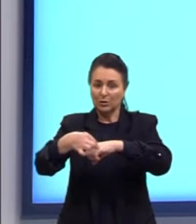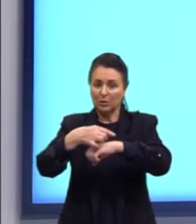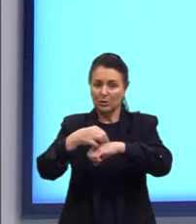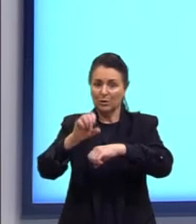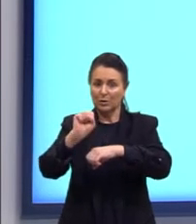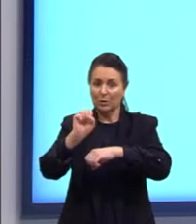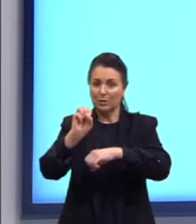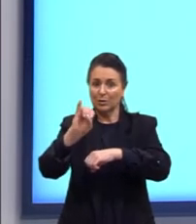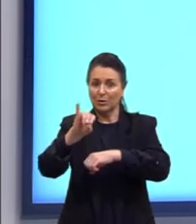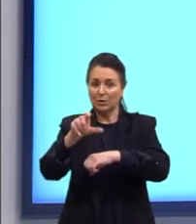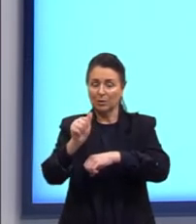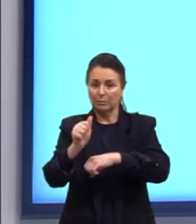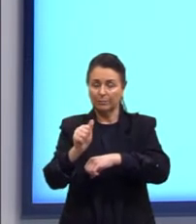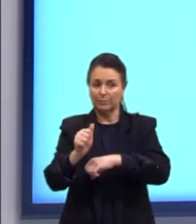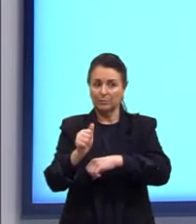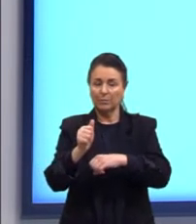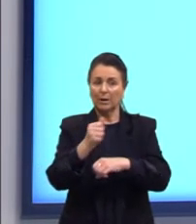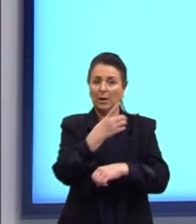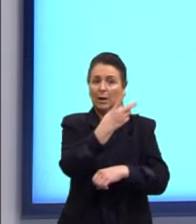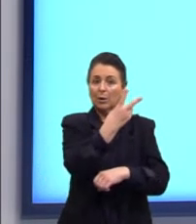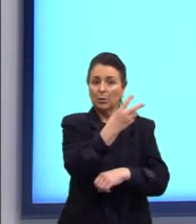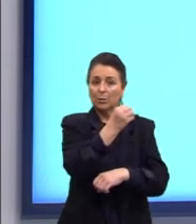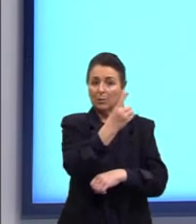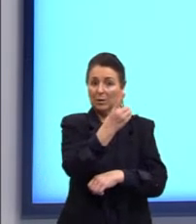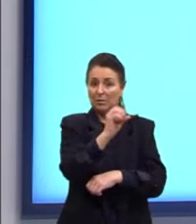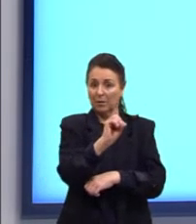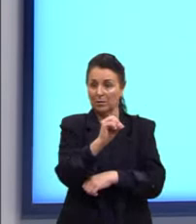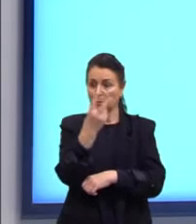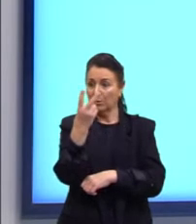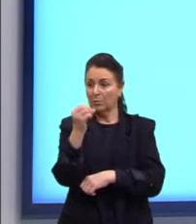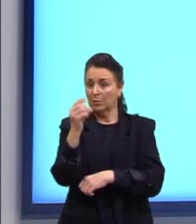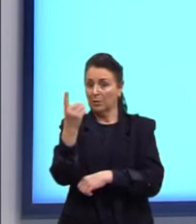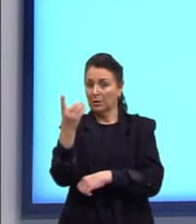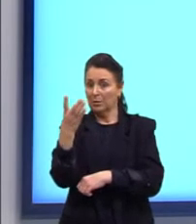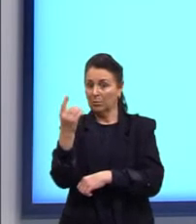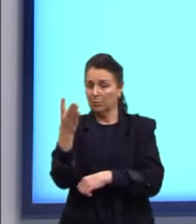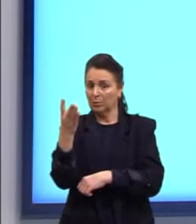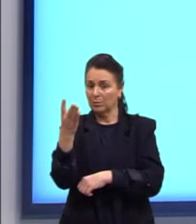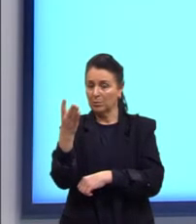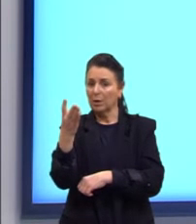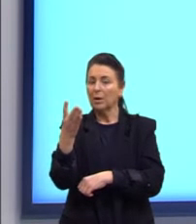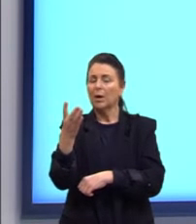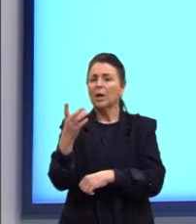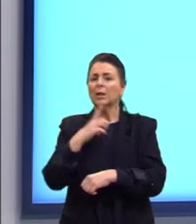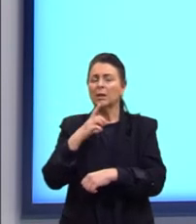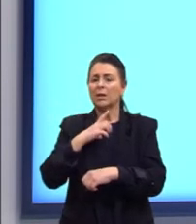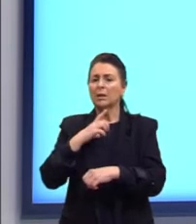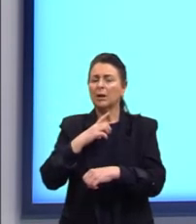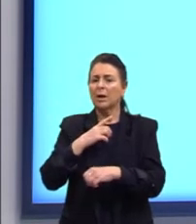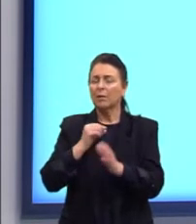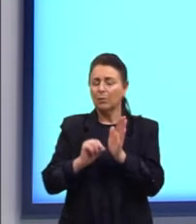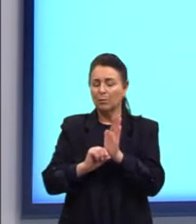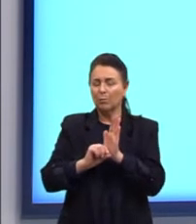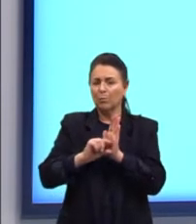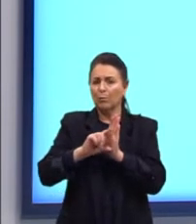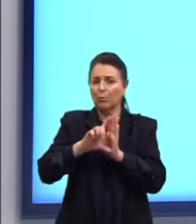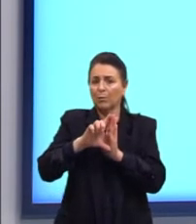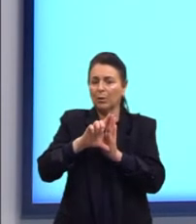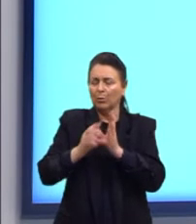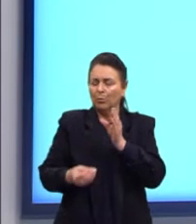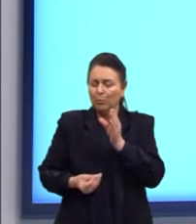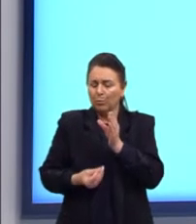Entre os anos de 2010 e 2014, houve uma forte tendência de aumento na